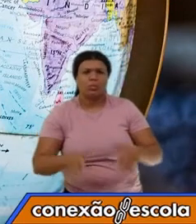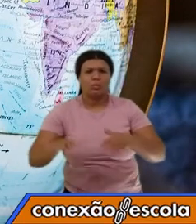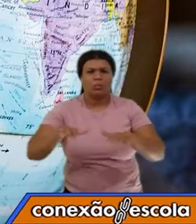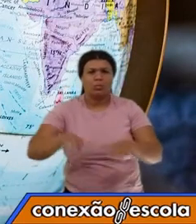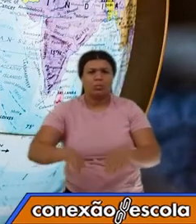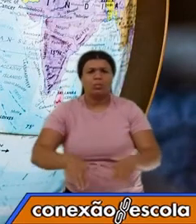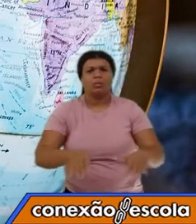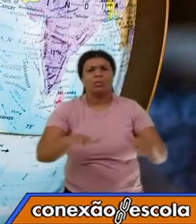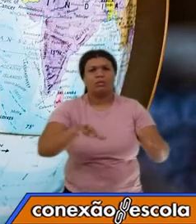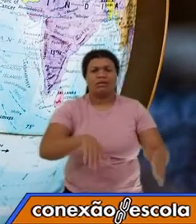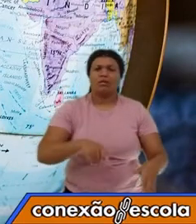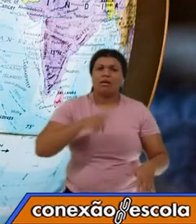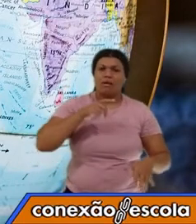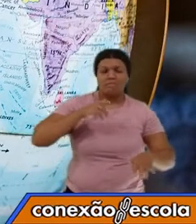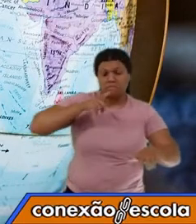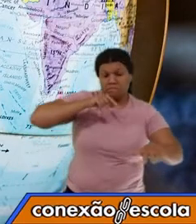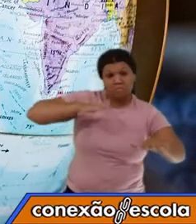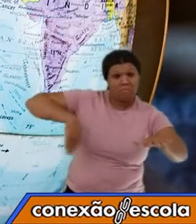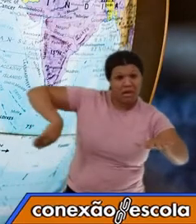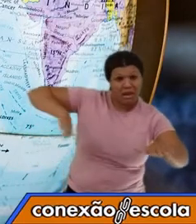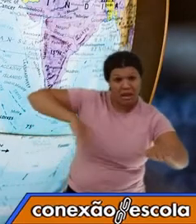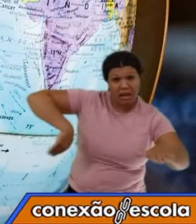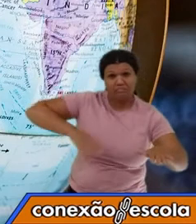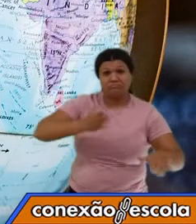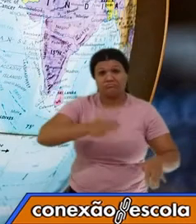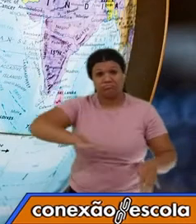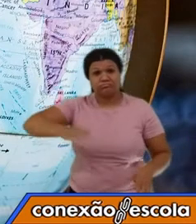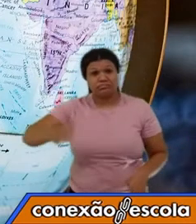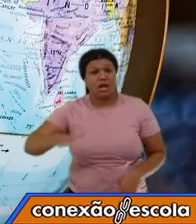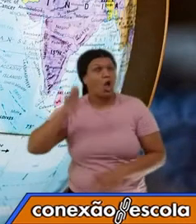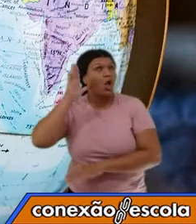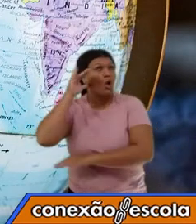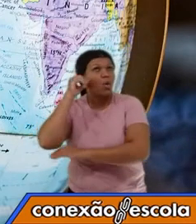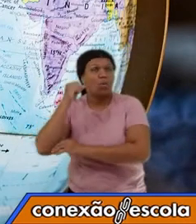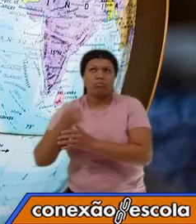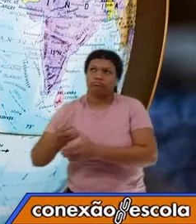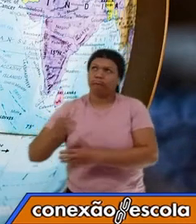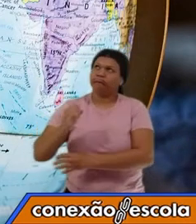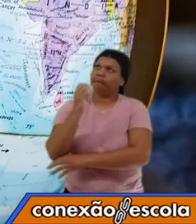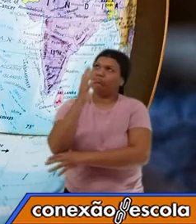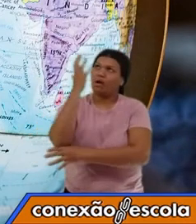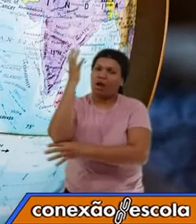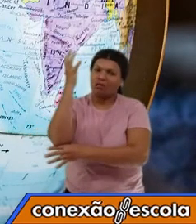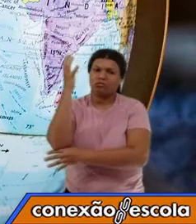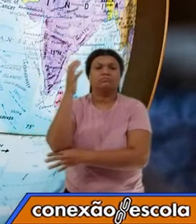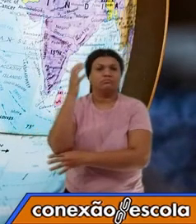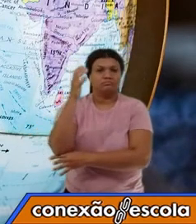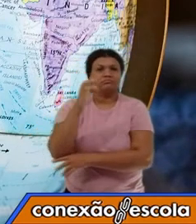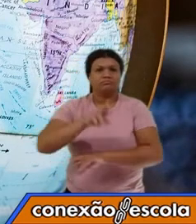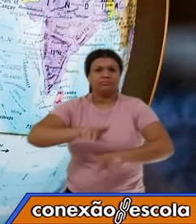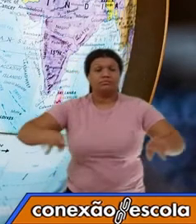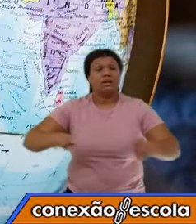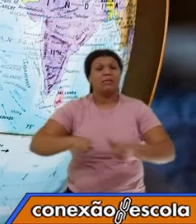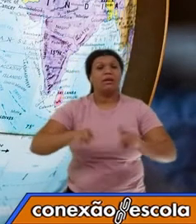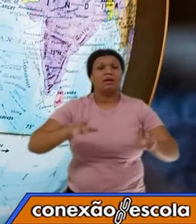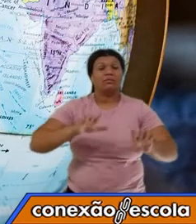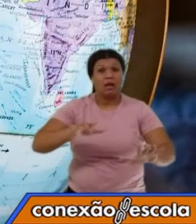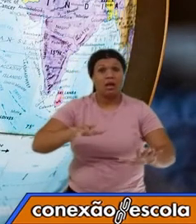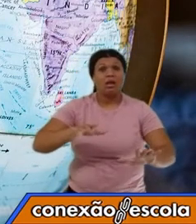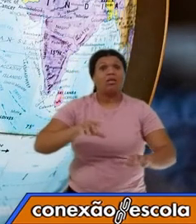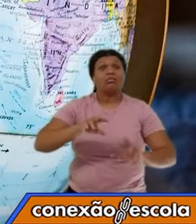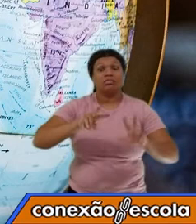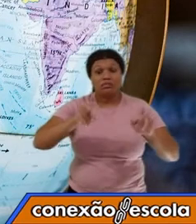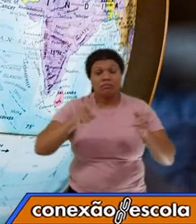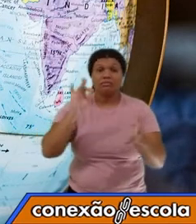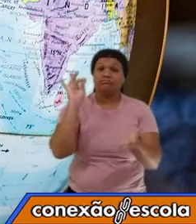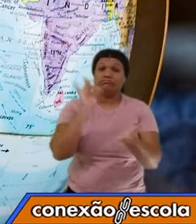praia, coqueiros e tudo mais. Todavia, paisagem nada mais é do que aquilo